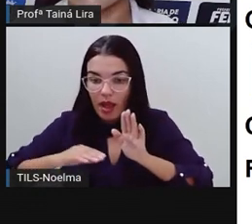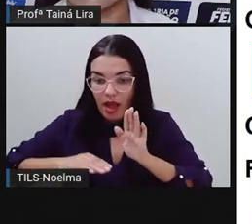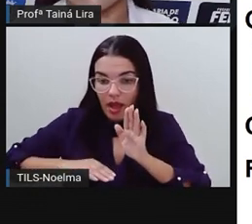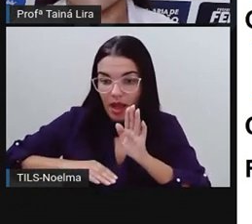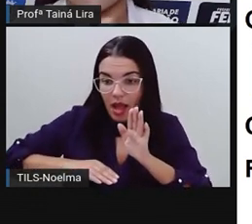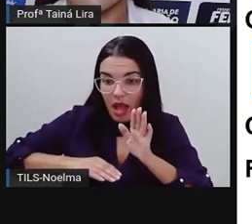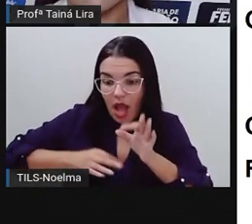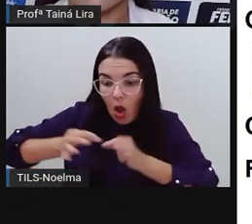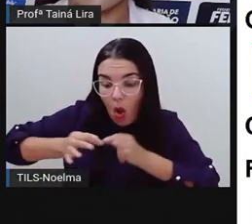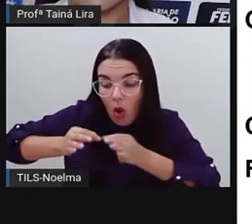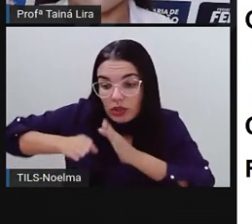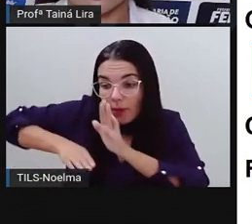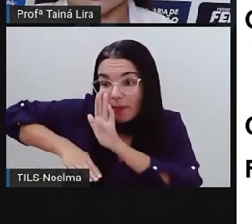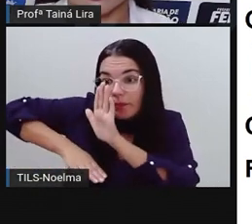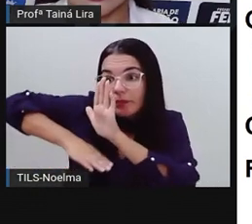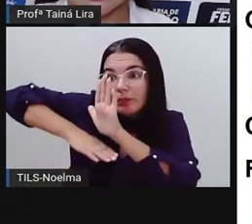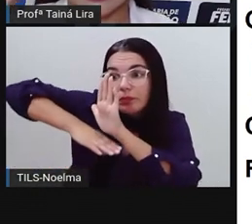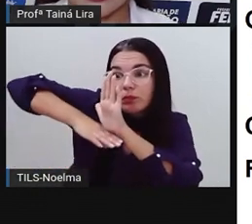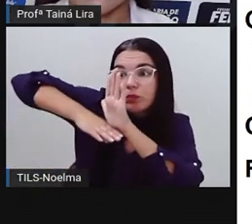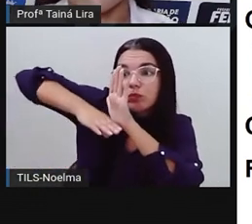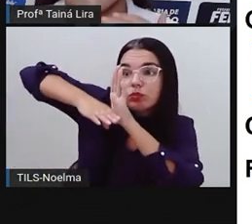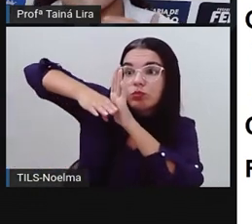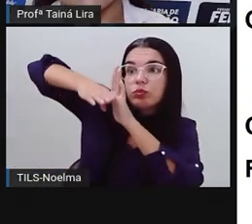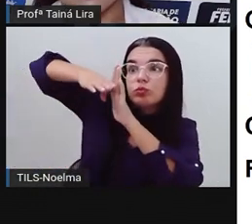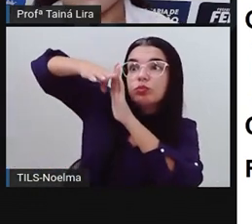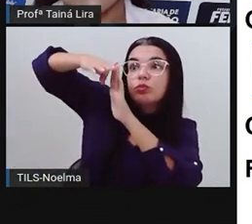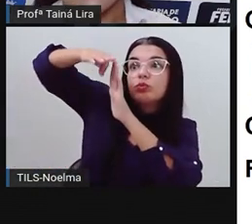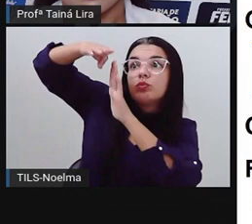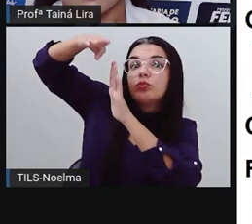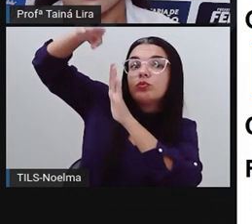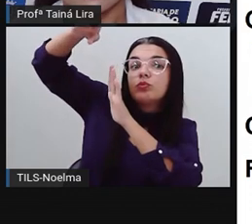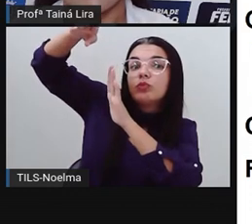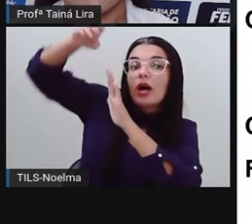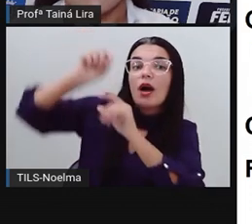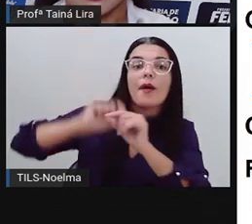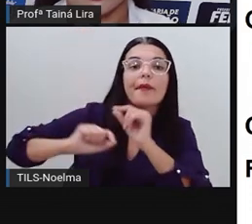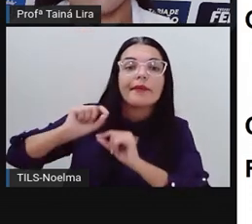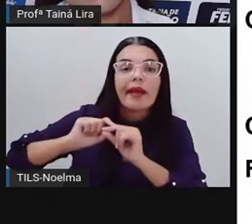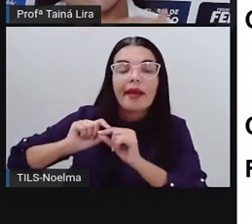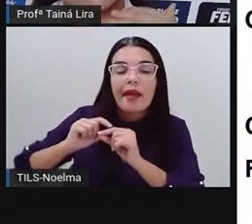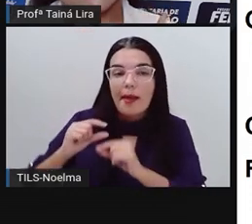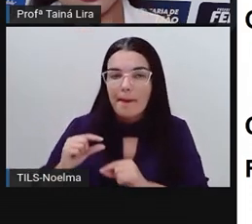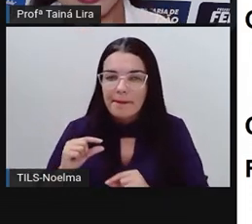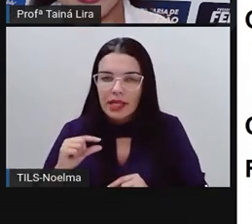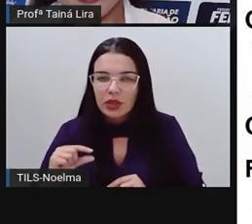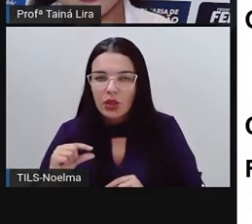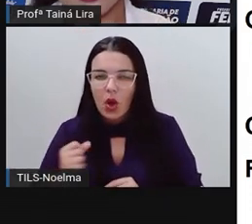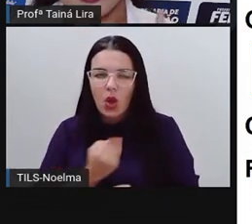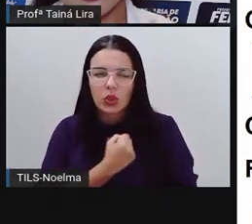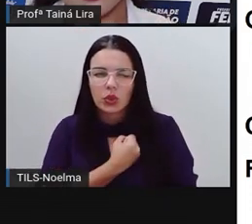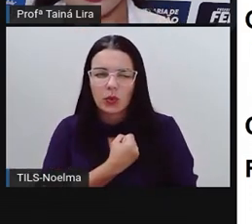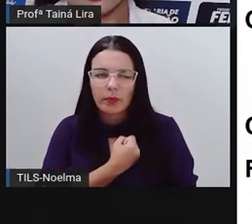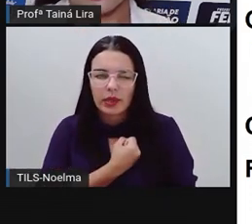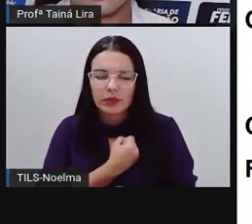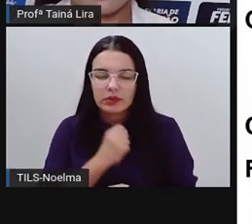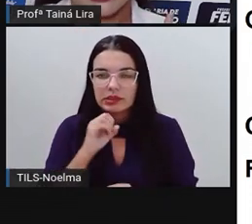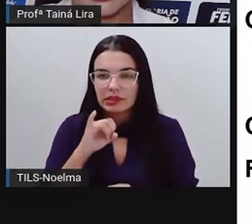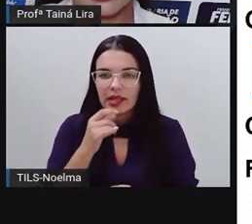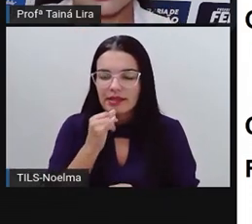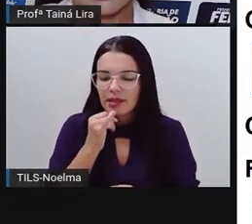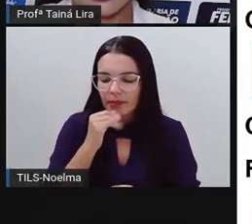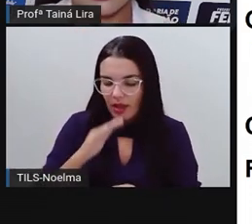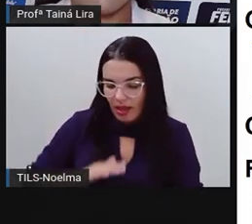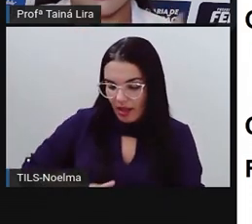certo? Crescente é crescendo, tá? Então, vai ser do menor, porque quando a gente cresce, não é assim, a gente tá